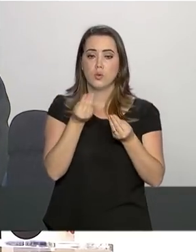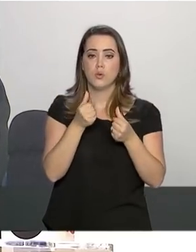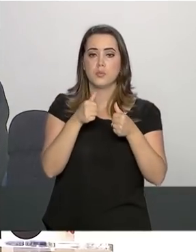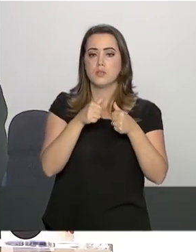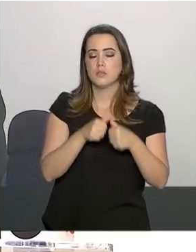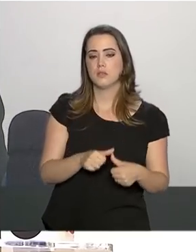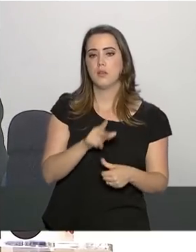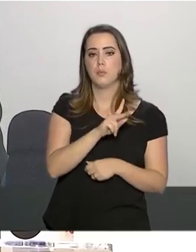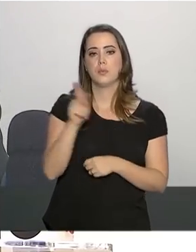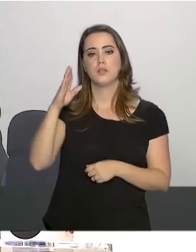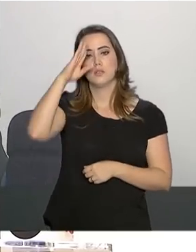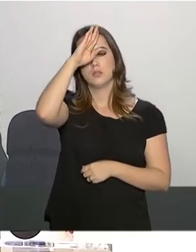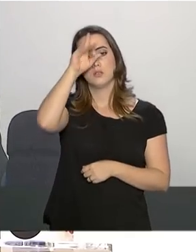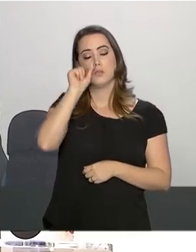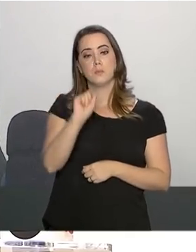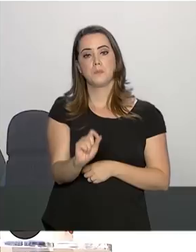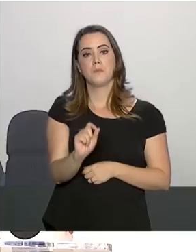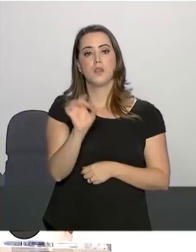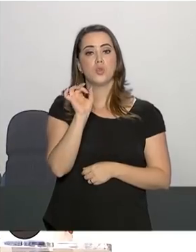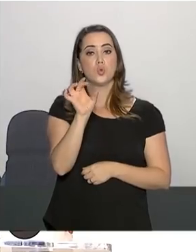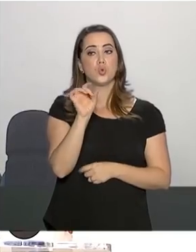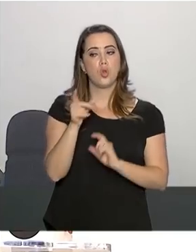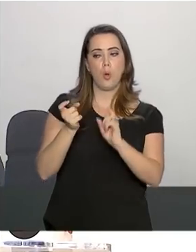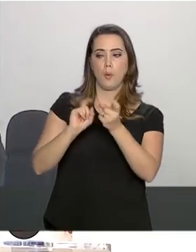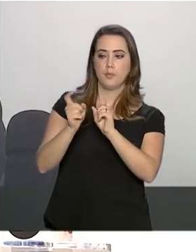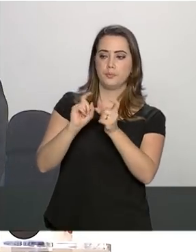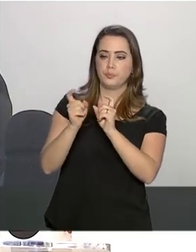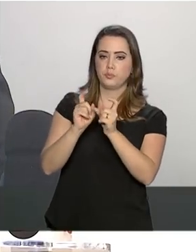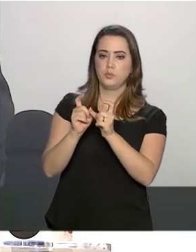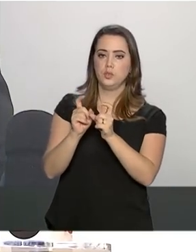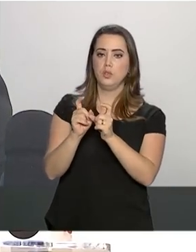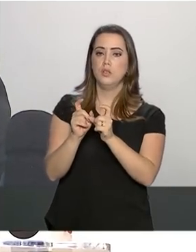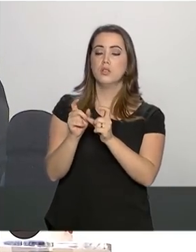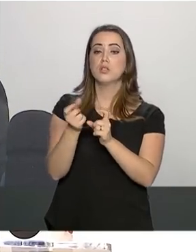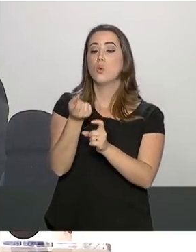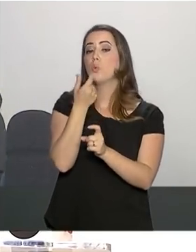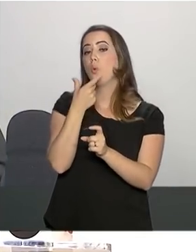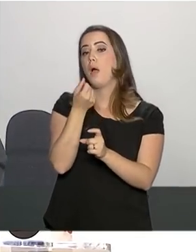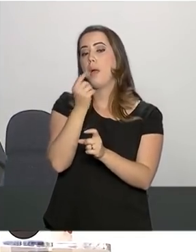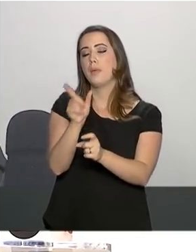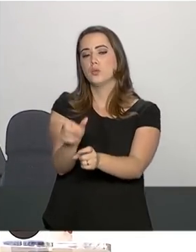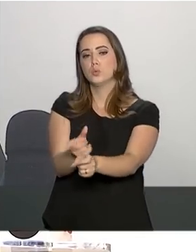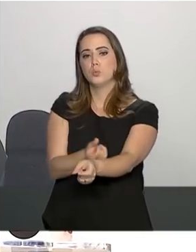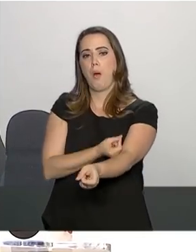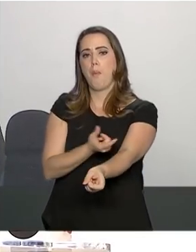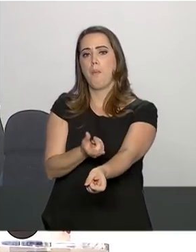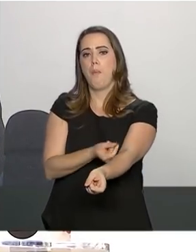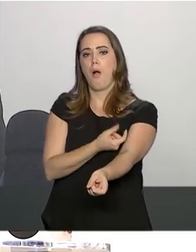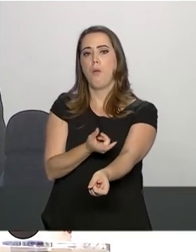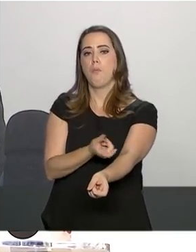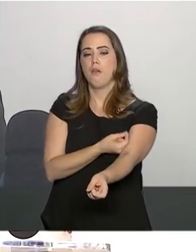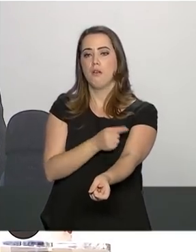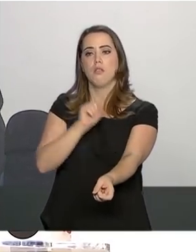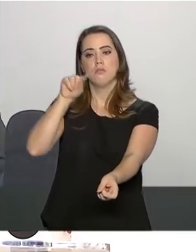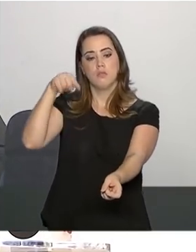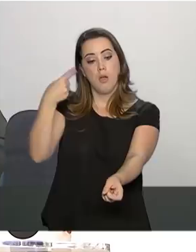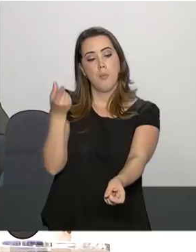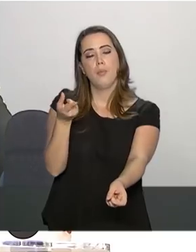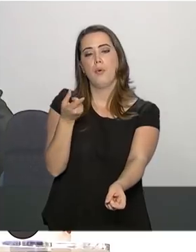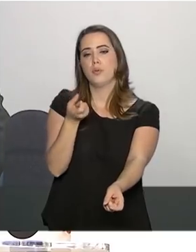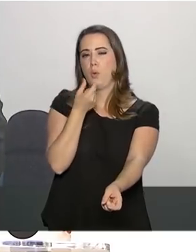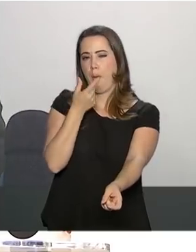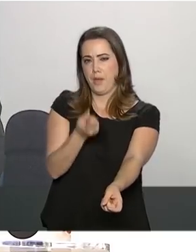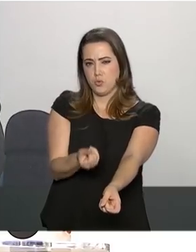-se exclusivamente da questão de administração do antibiótico. Passado essa fase da administração do antibiótico,